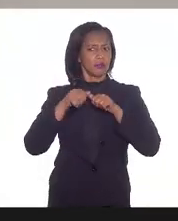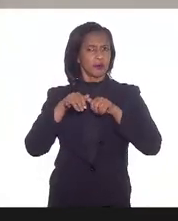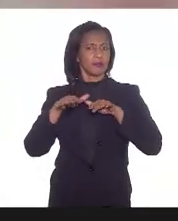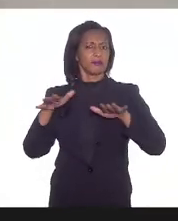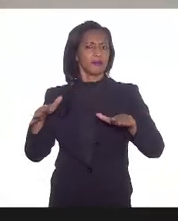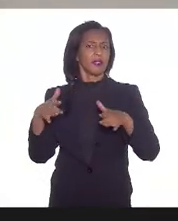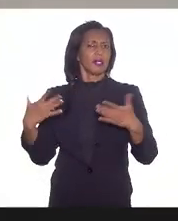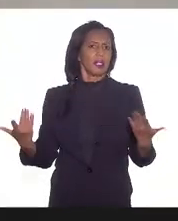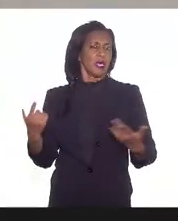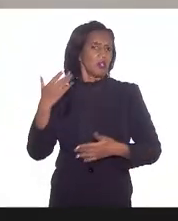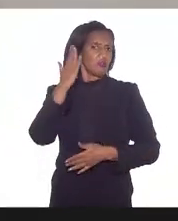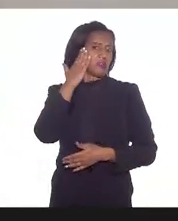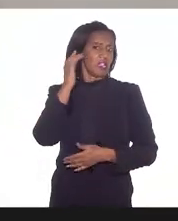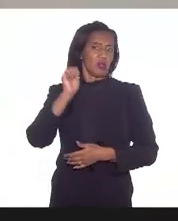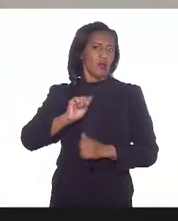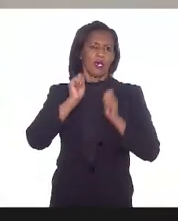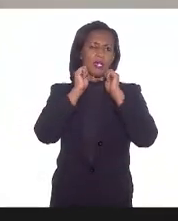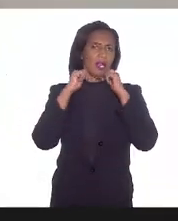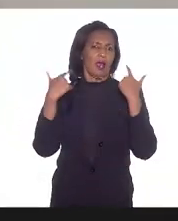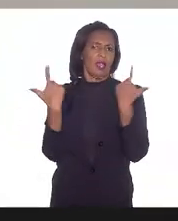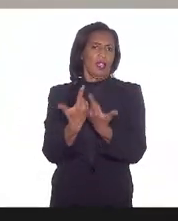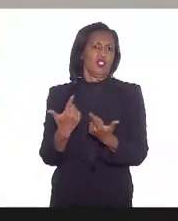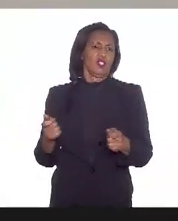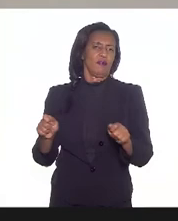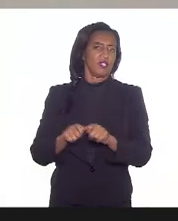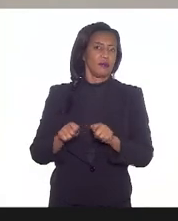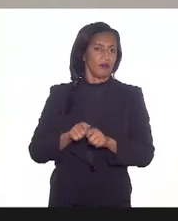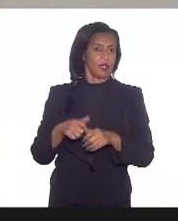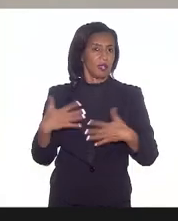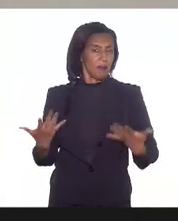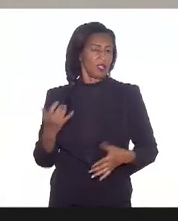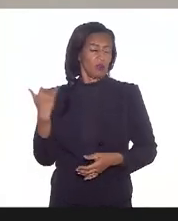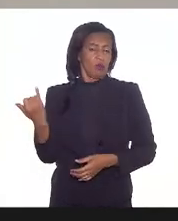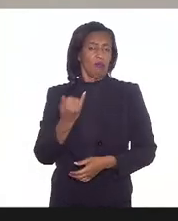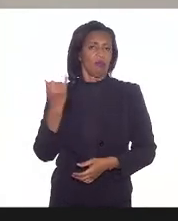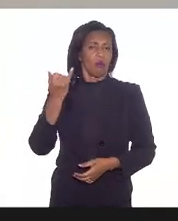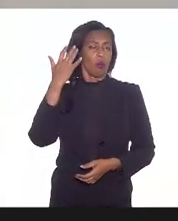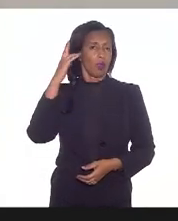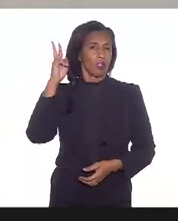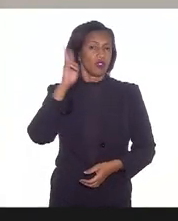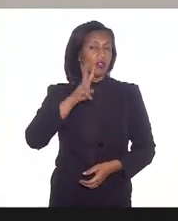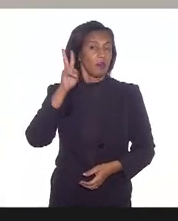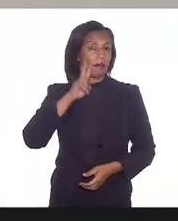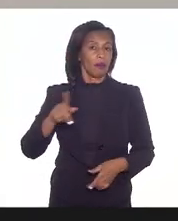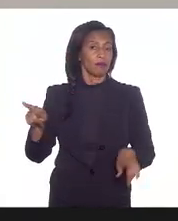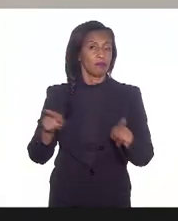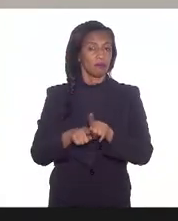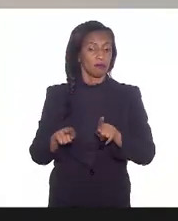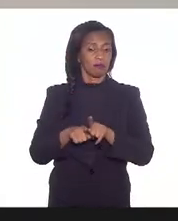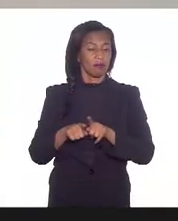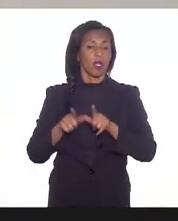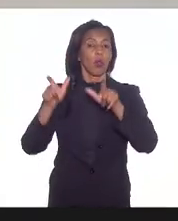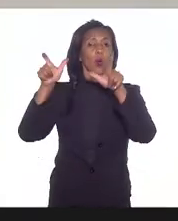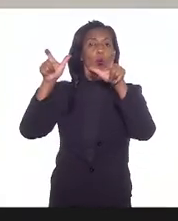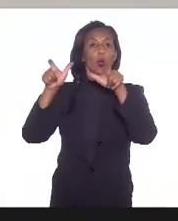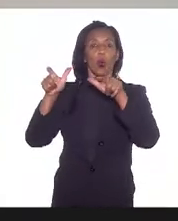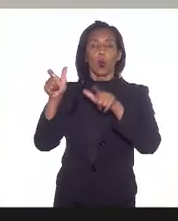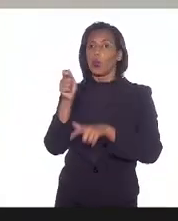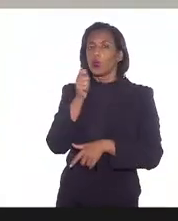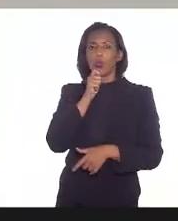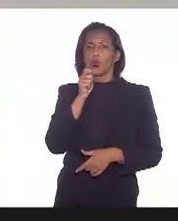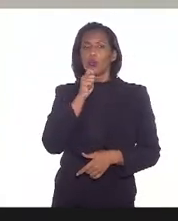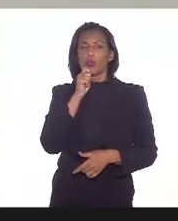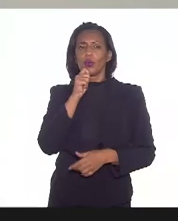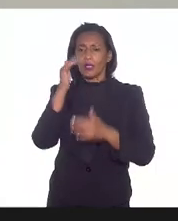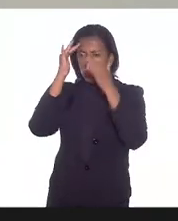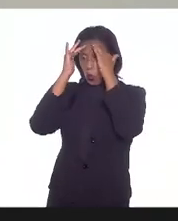é aqui no âmbito da LERJ que se faria isso mas acho que é importante lembrar isso não está sendo descumprido do ponto